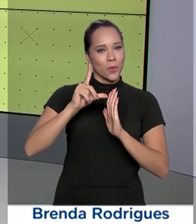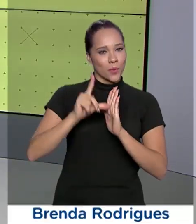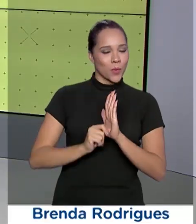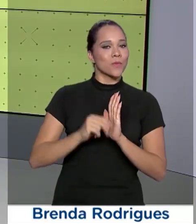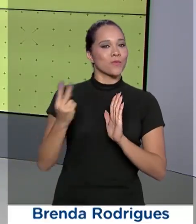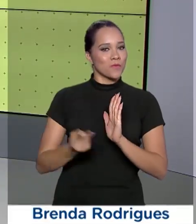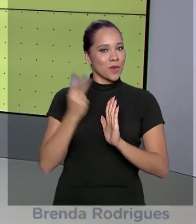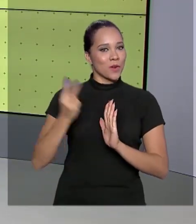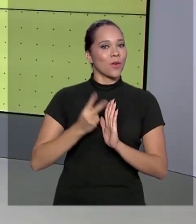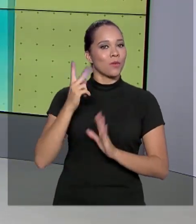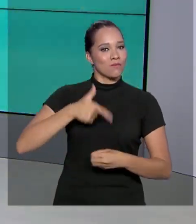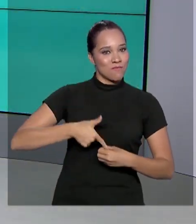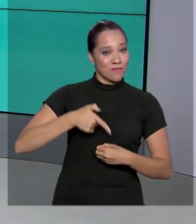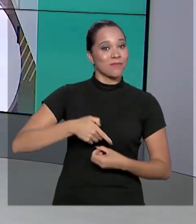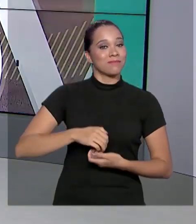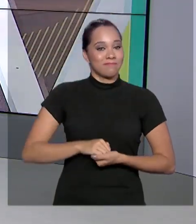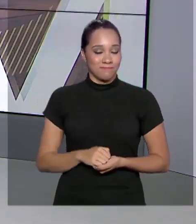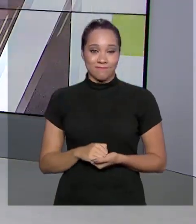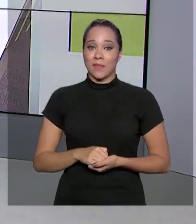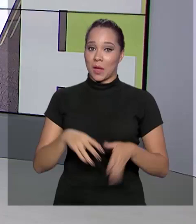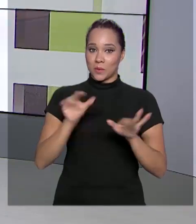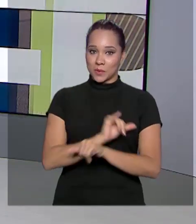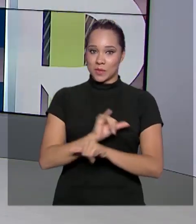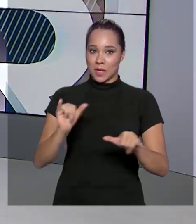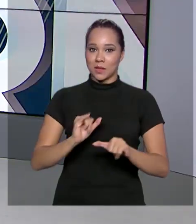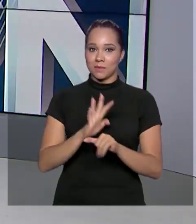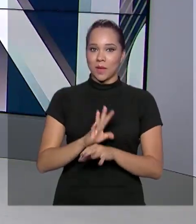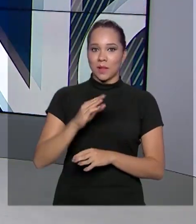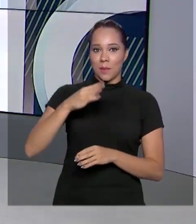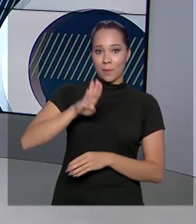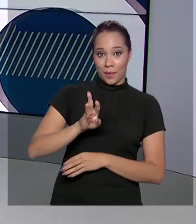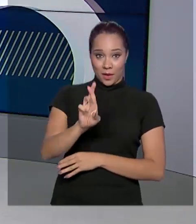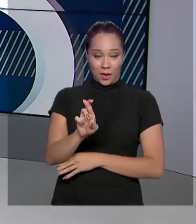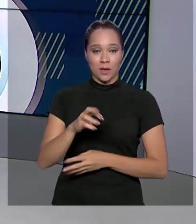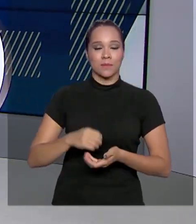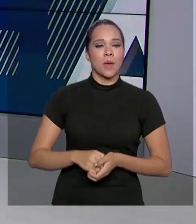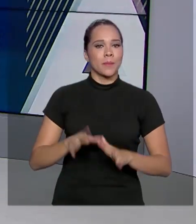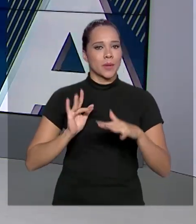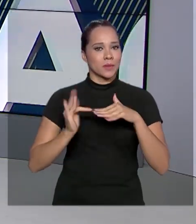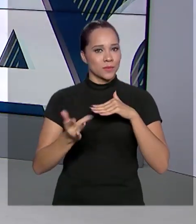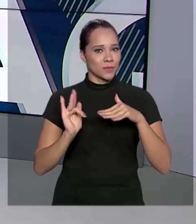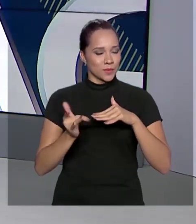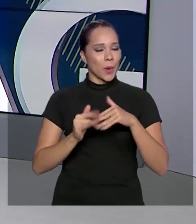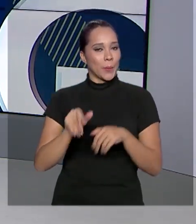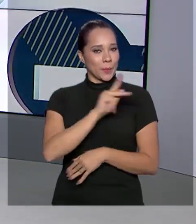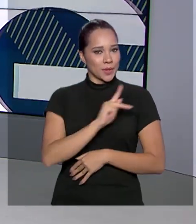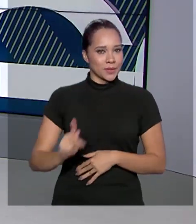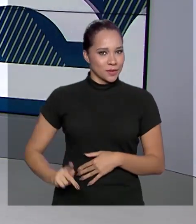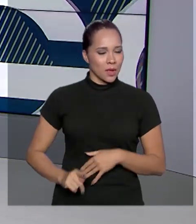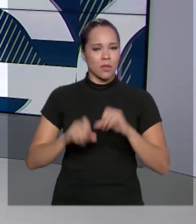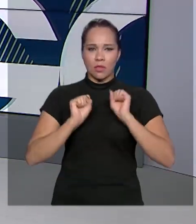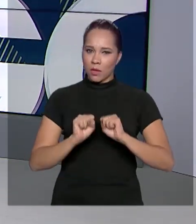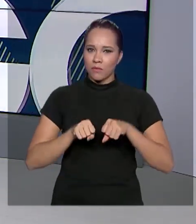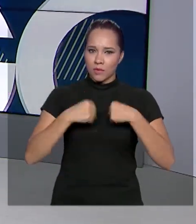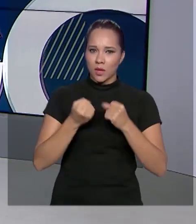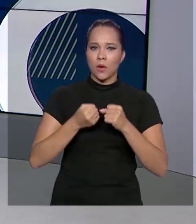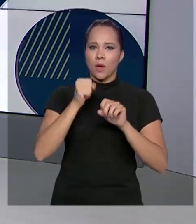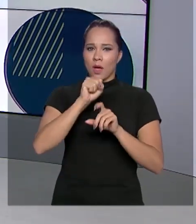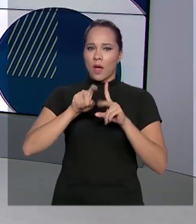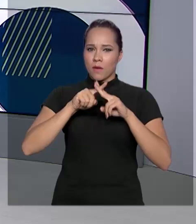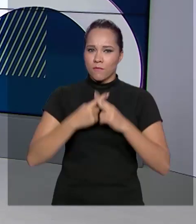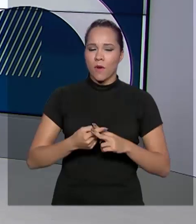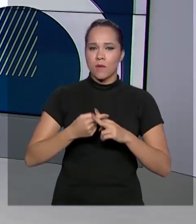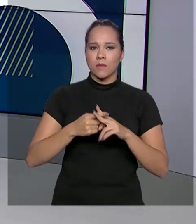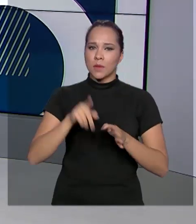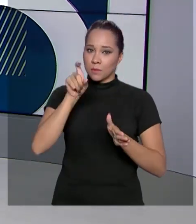preço dos combustíveis, anunciada pela Petrobras. Pelas redes sociais, o presidente voltou a defender a reforma tributária